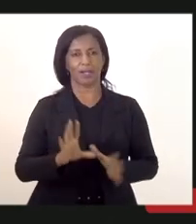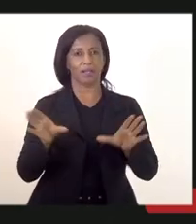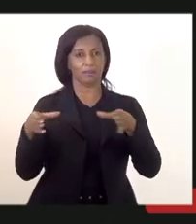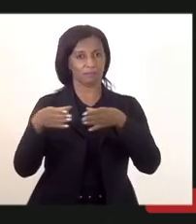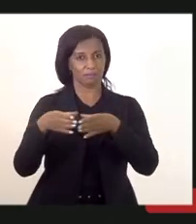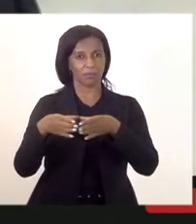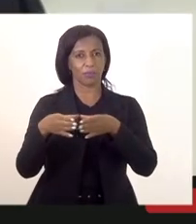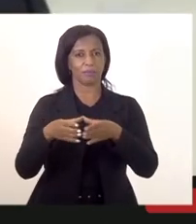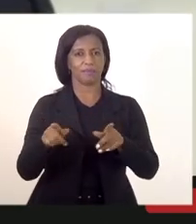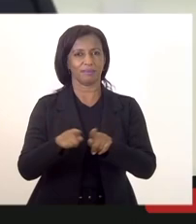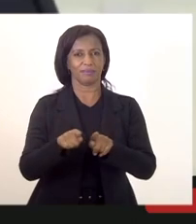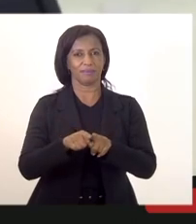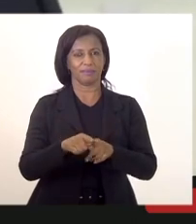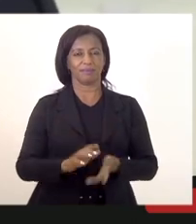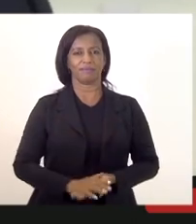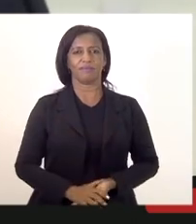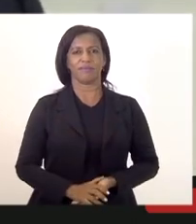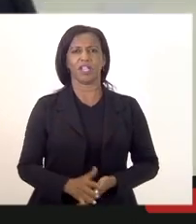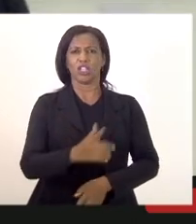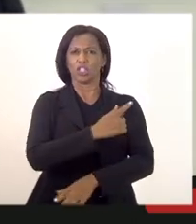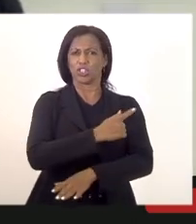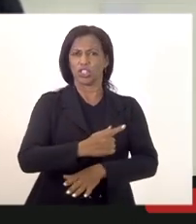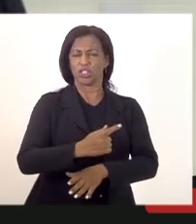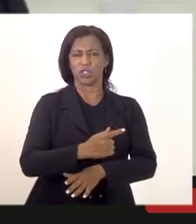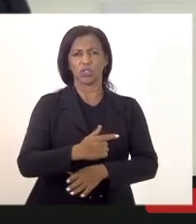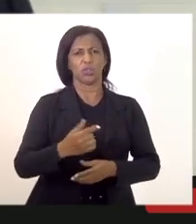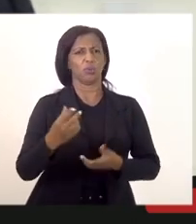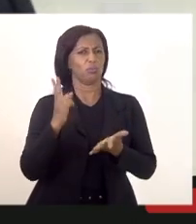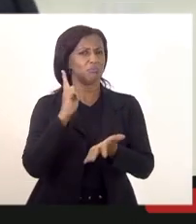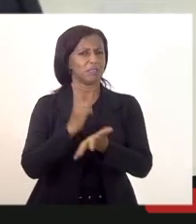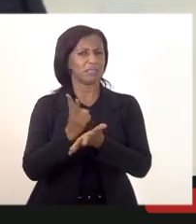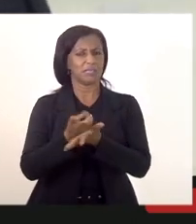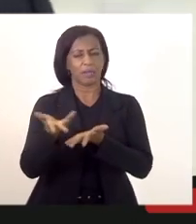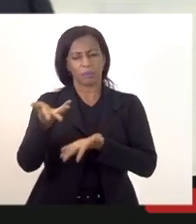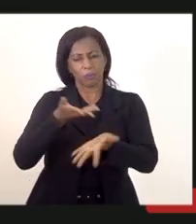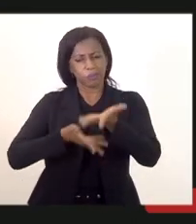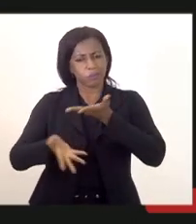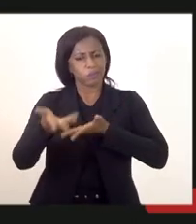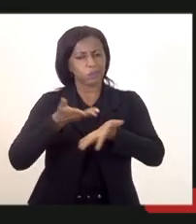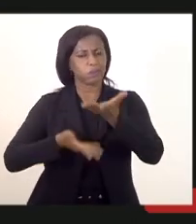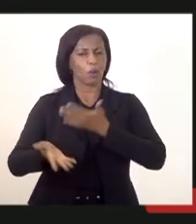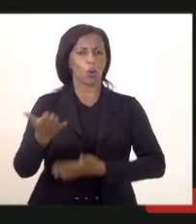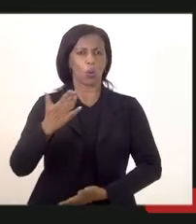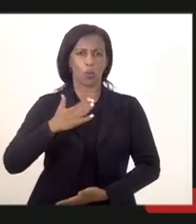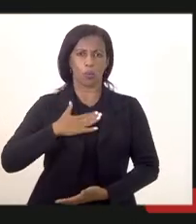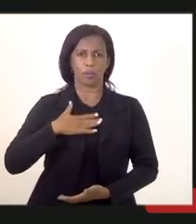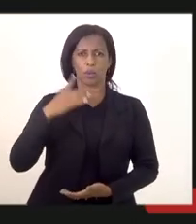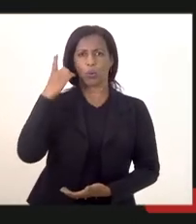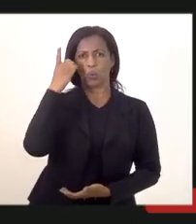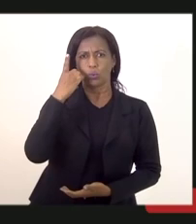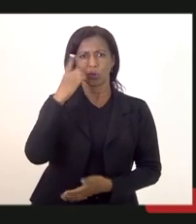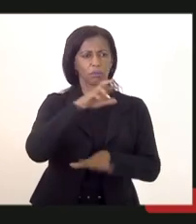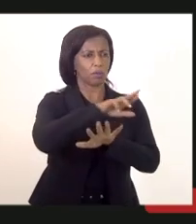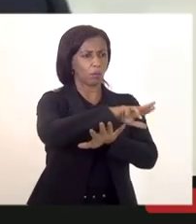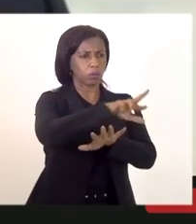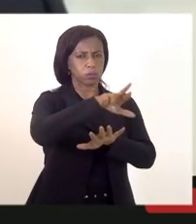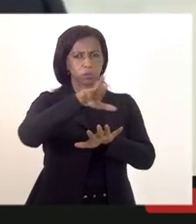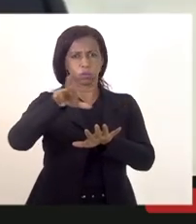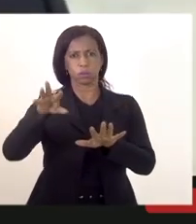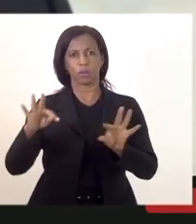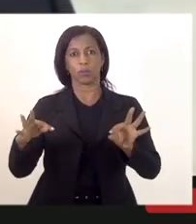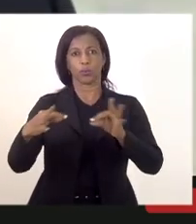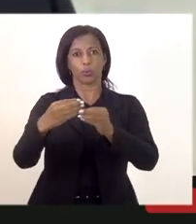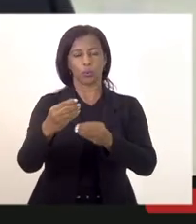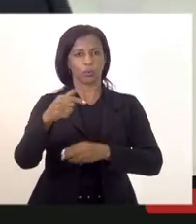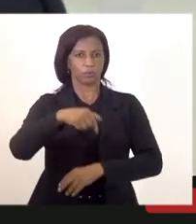pela forma muito gentil que você sempre interagiu conosco aqui comigo com o deputado Marta Rocha com o Marcelo com todos os deputados aqui